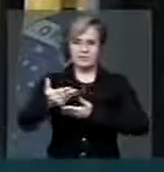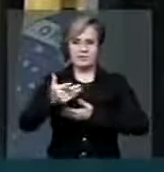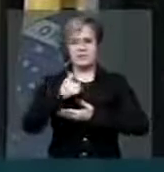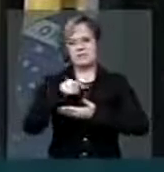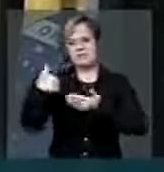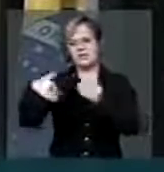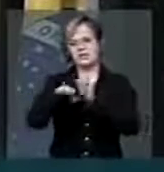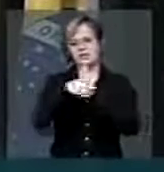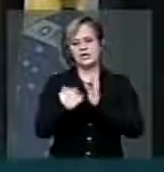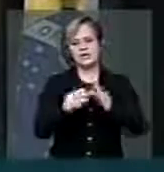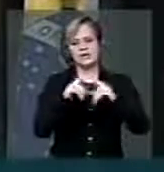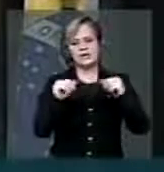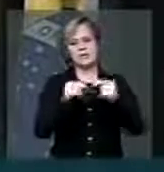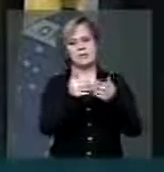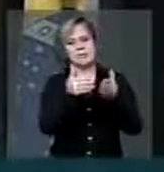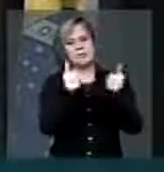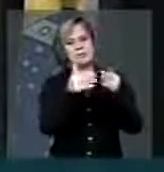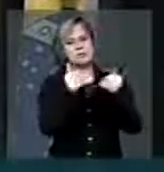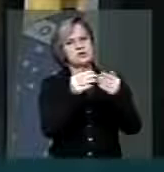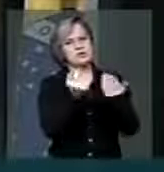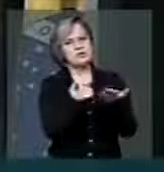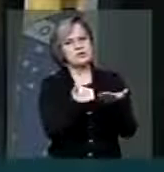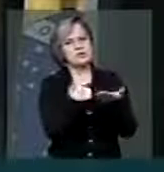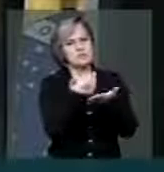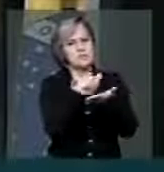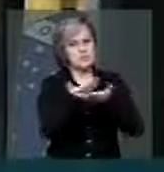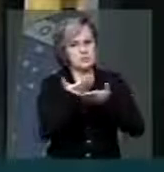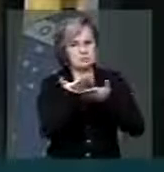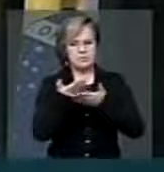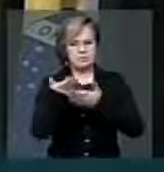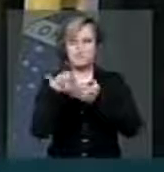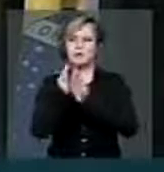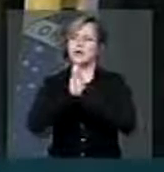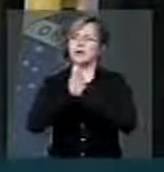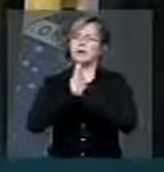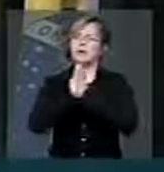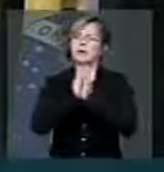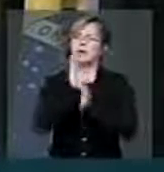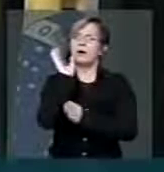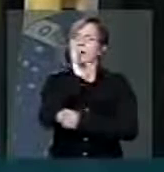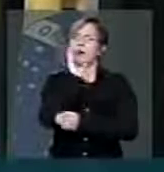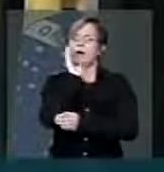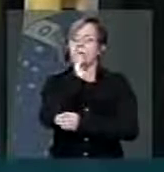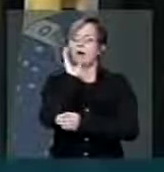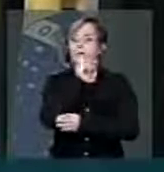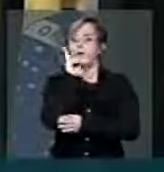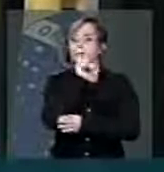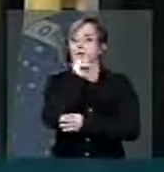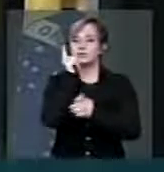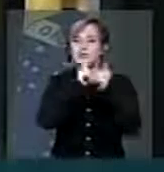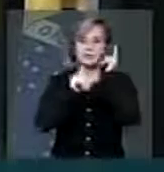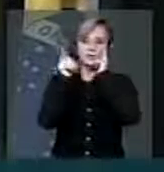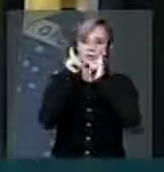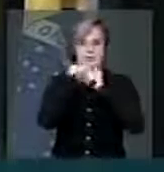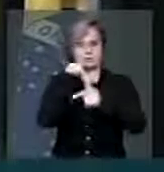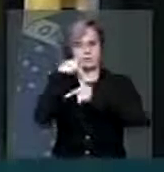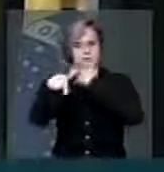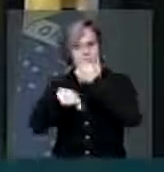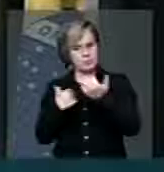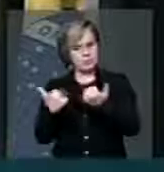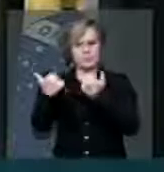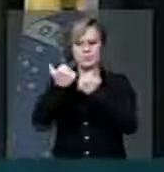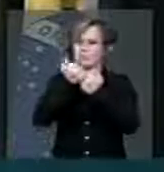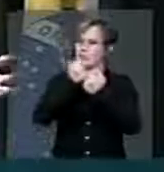na mão pedir socorro financeiro para que possam exercer os seus mandatos